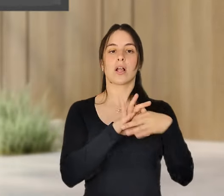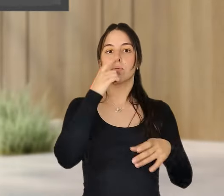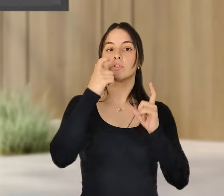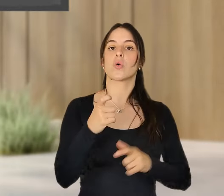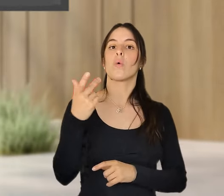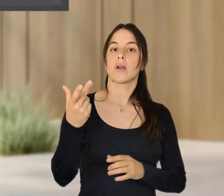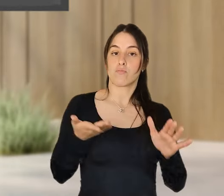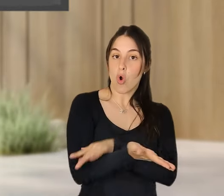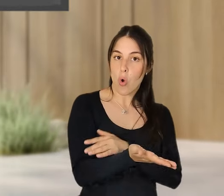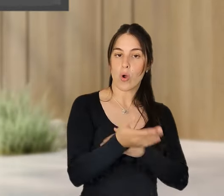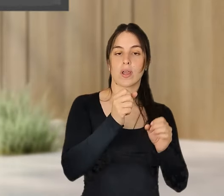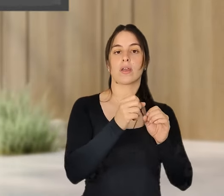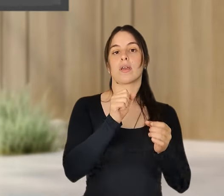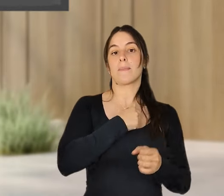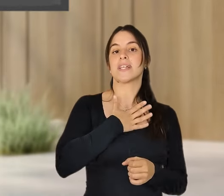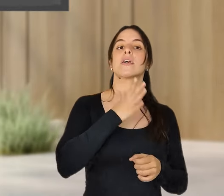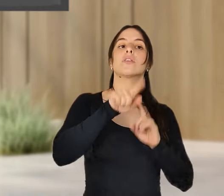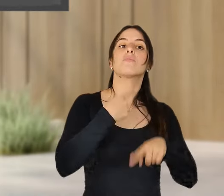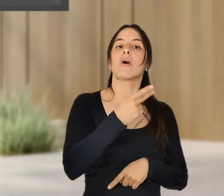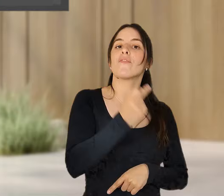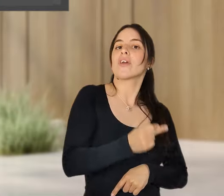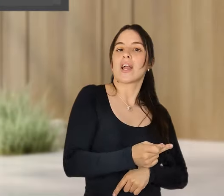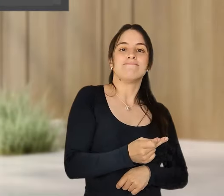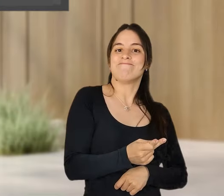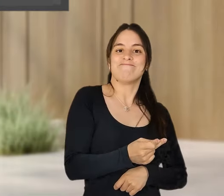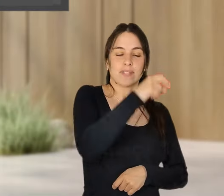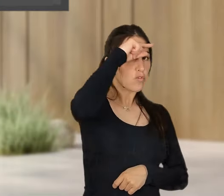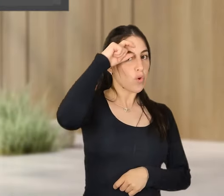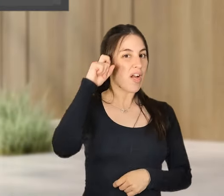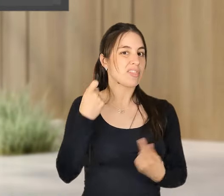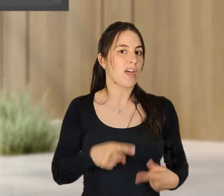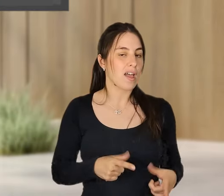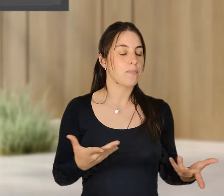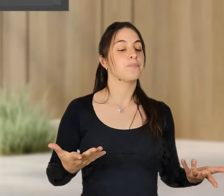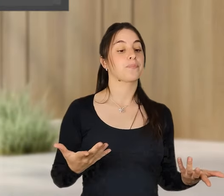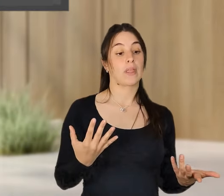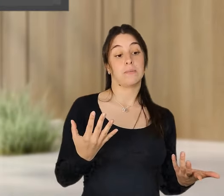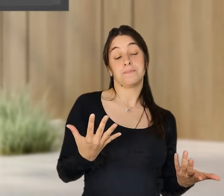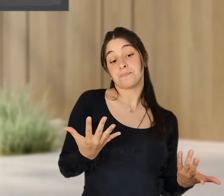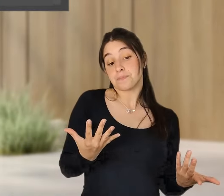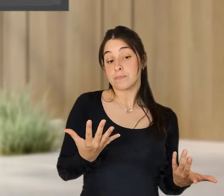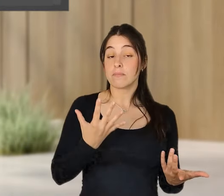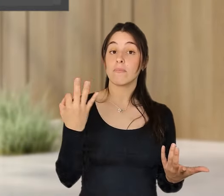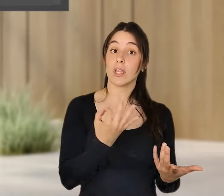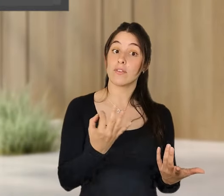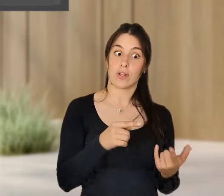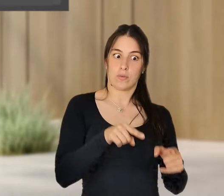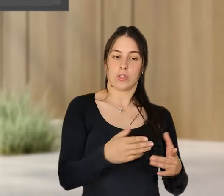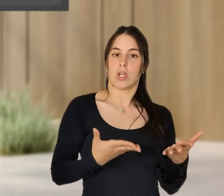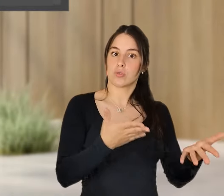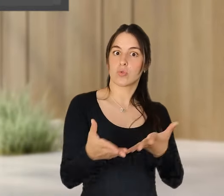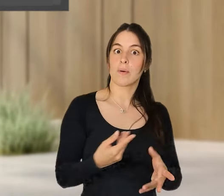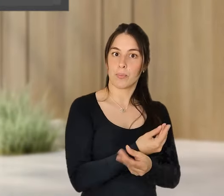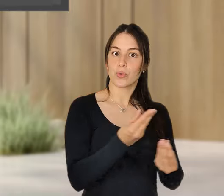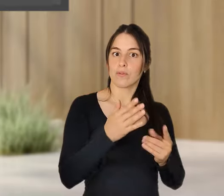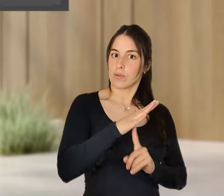e a retenção de trabalhadores, e então tem um impacto muito grande, também de forma assimétrica, termos,